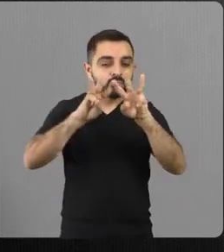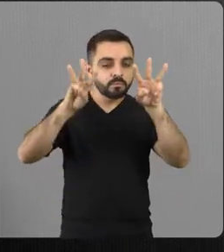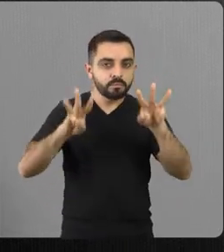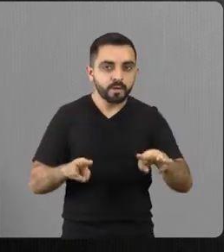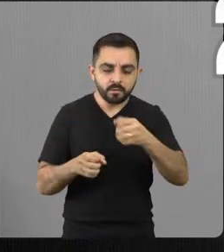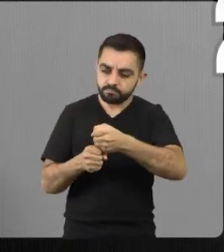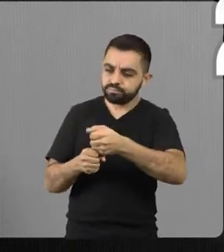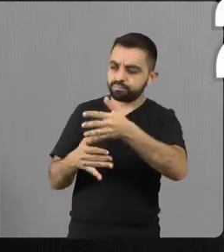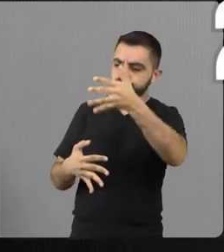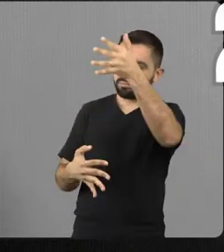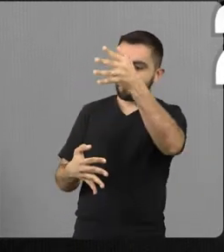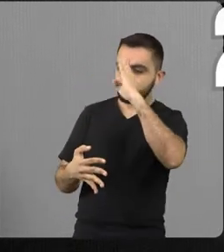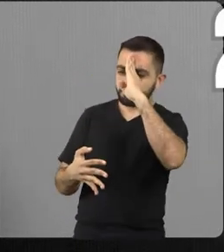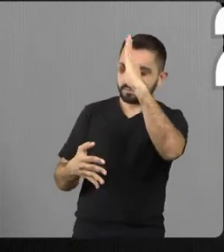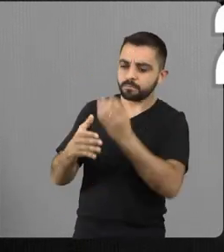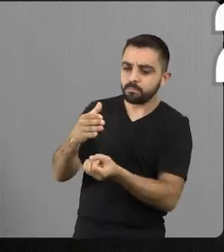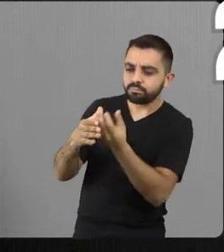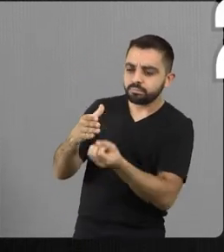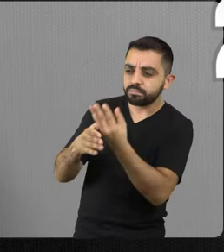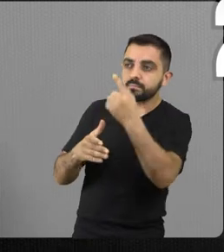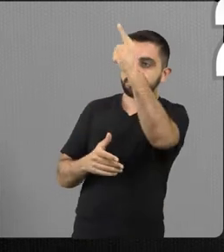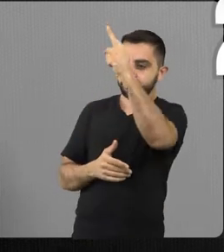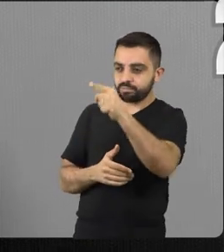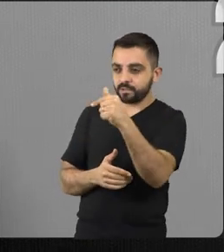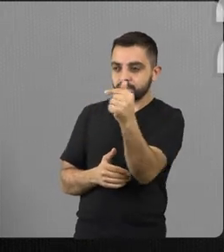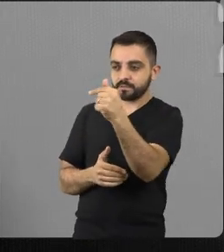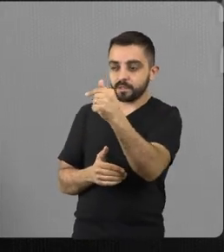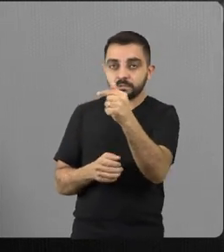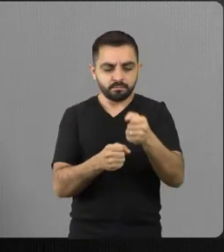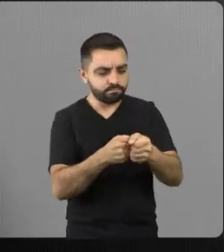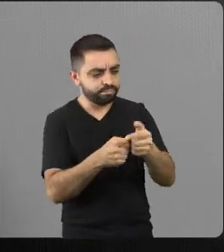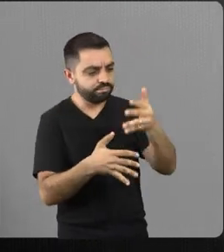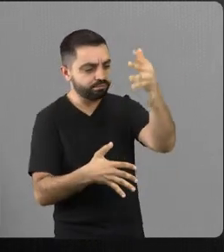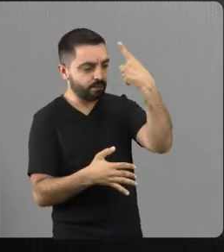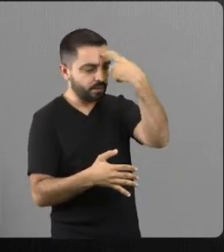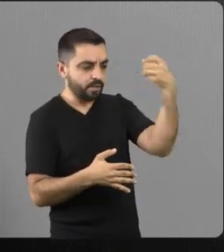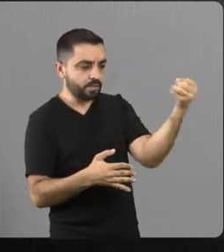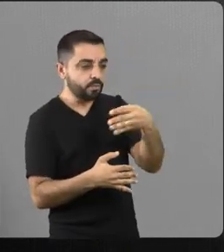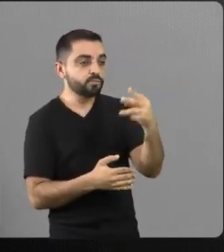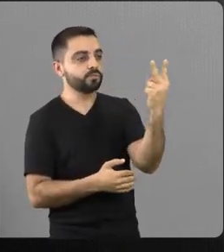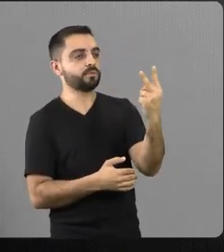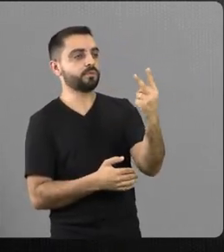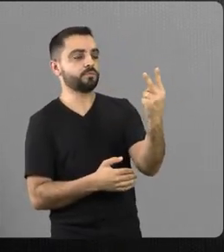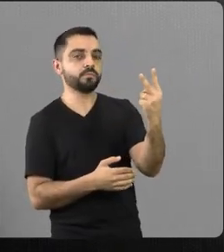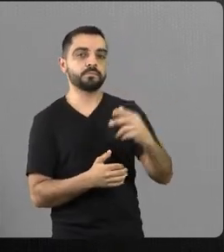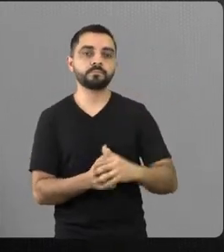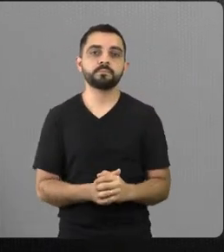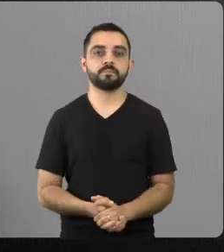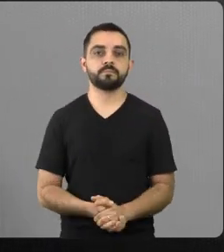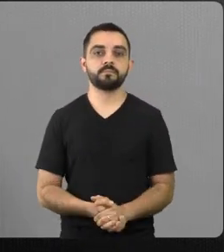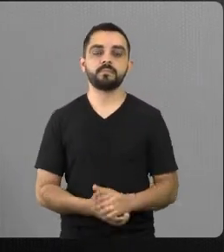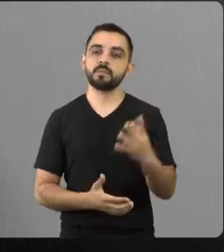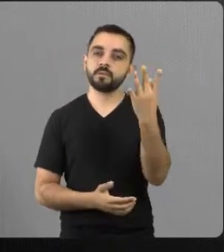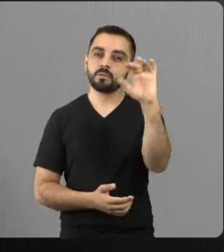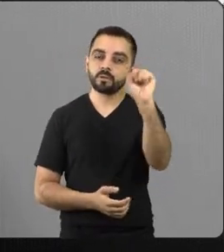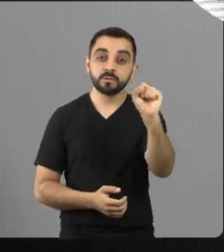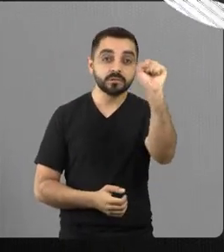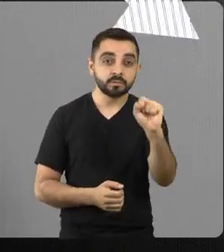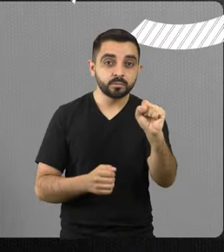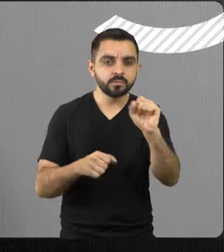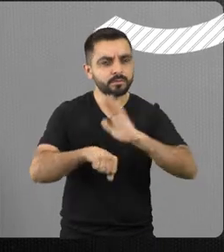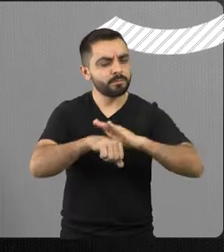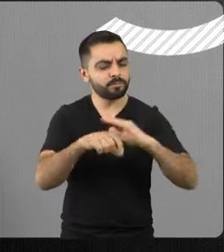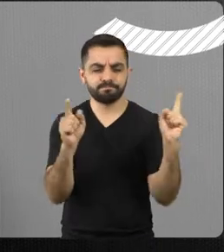sétimo no ranking das mais produtivas do Brasil. É a segunda em inovação. 48 segundos é pouco tempo para falar de quanto a